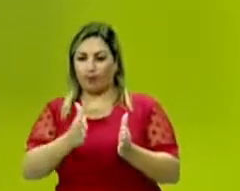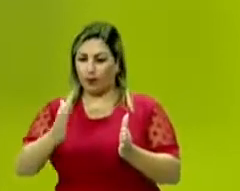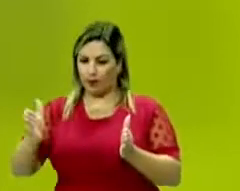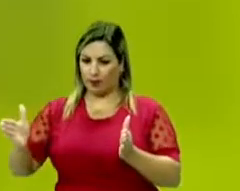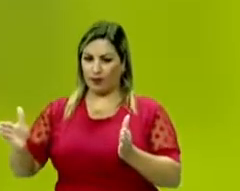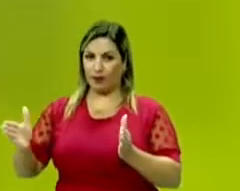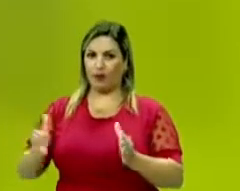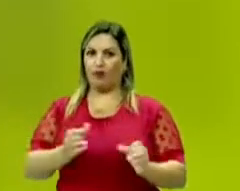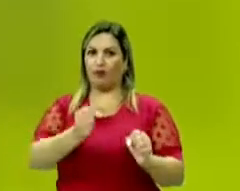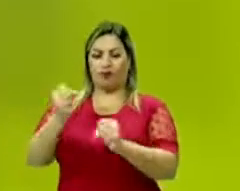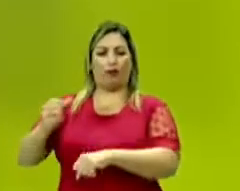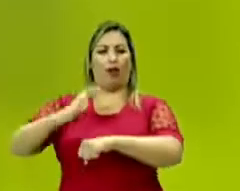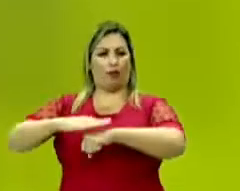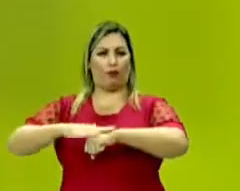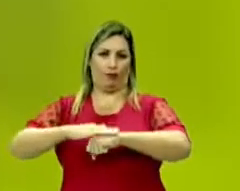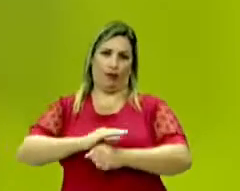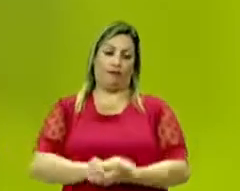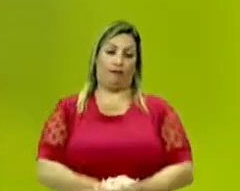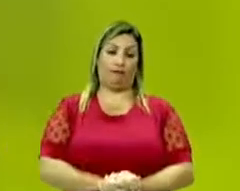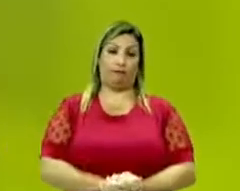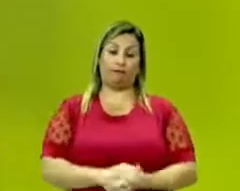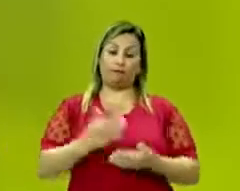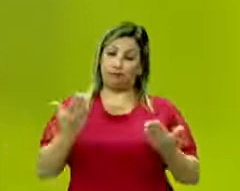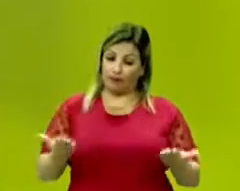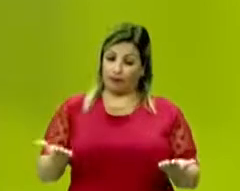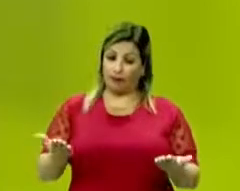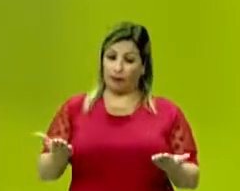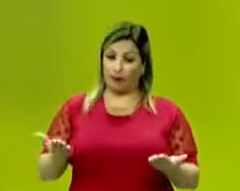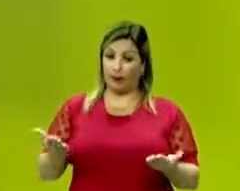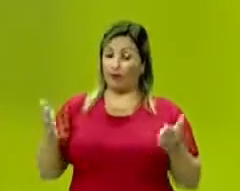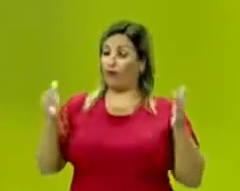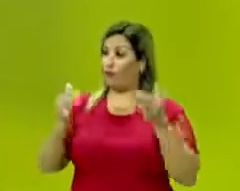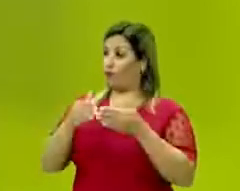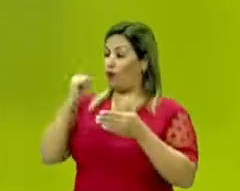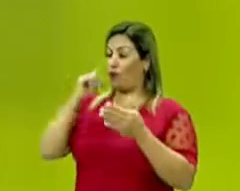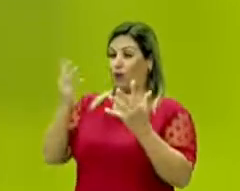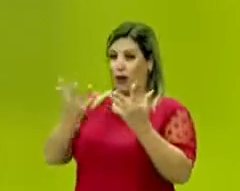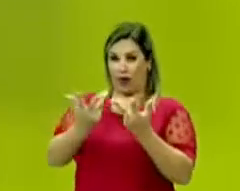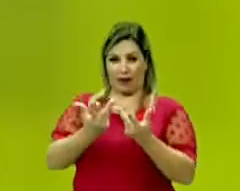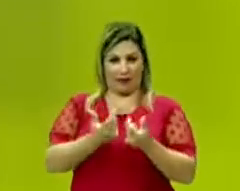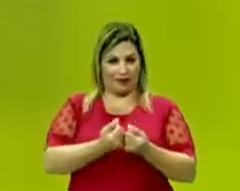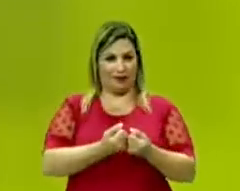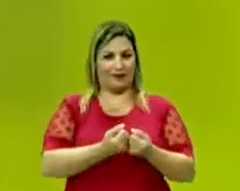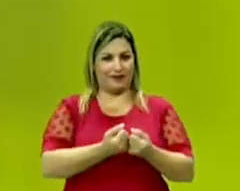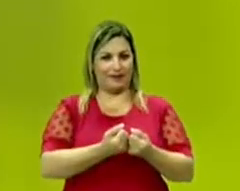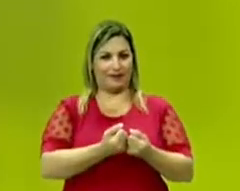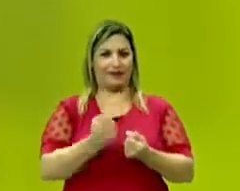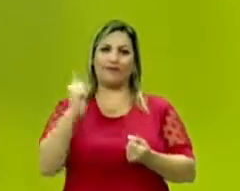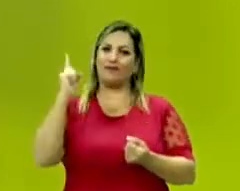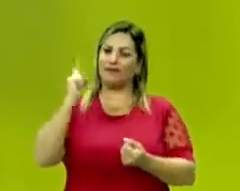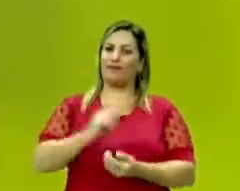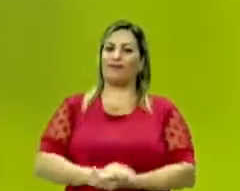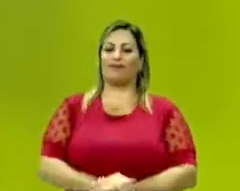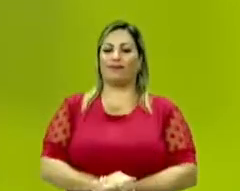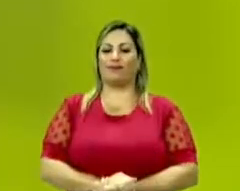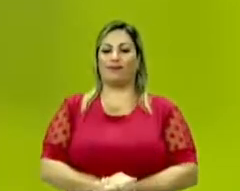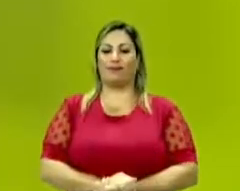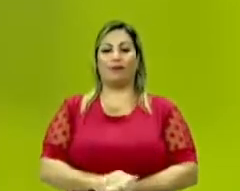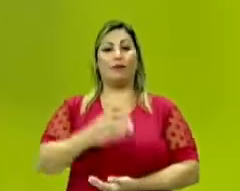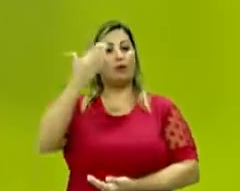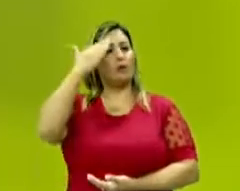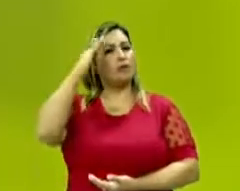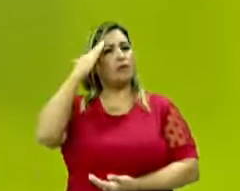independência. E para isso, foco aqui nas habilidades que nós vamos trabalhar. Nós vamos